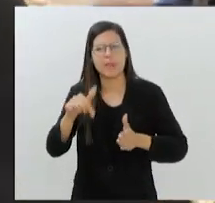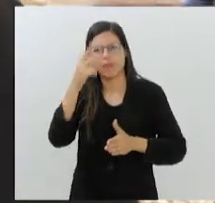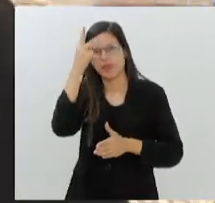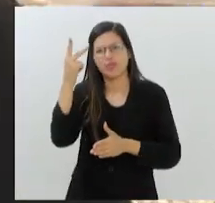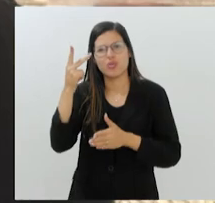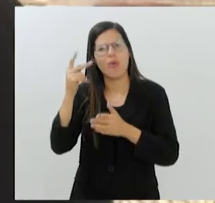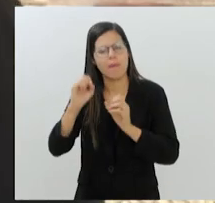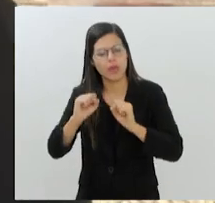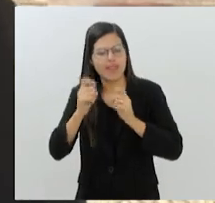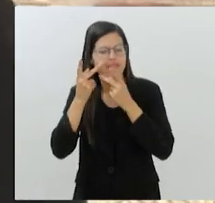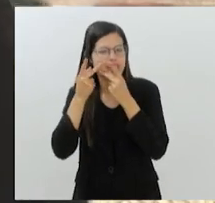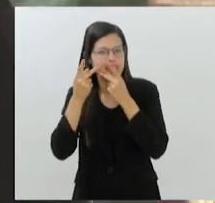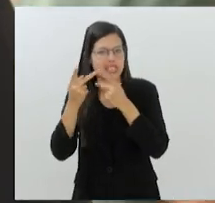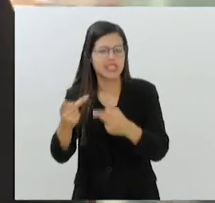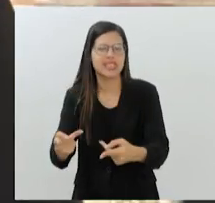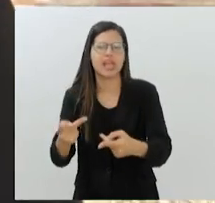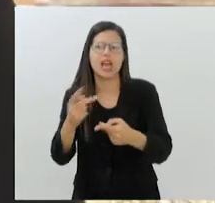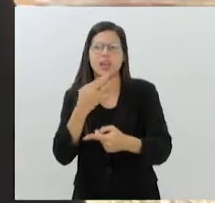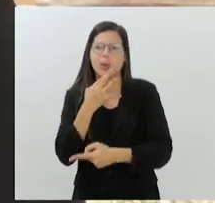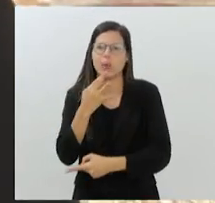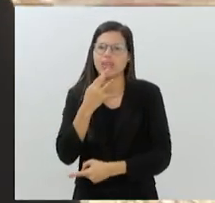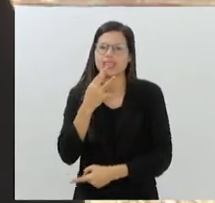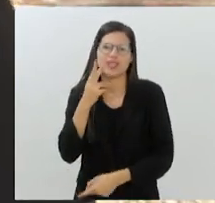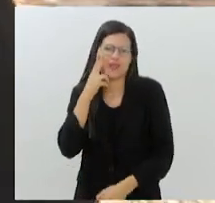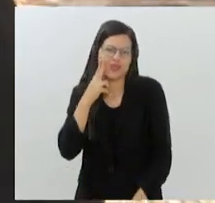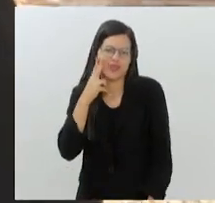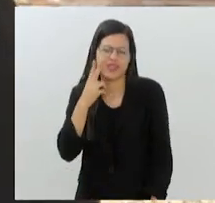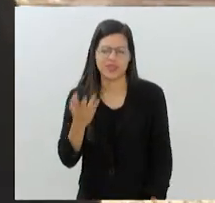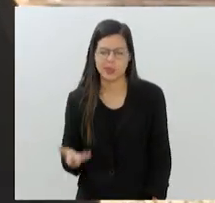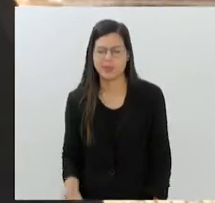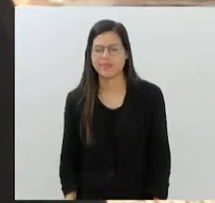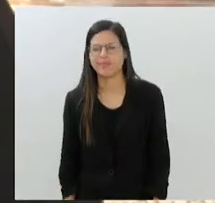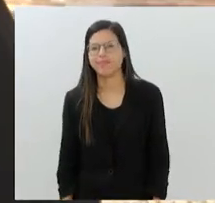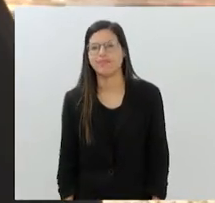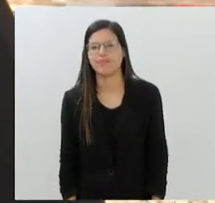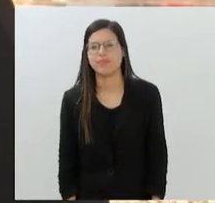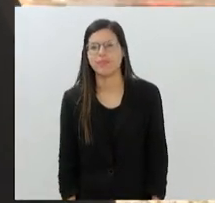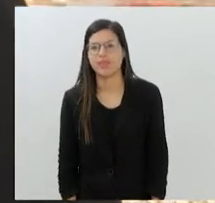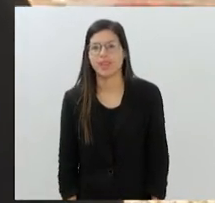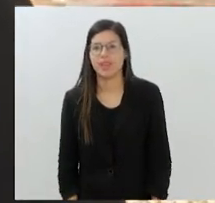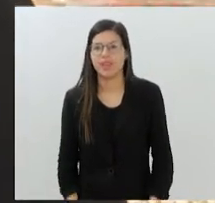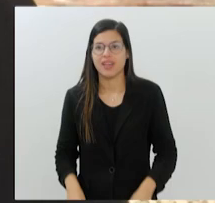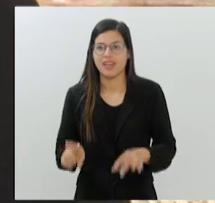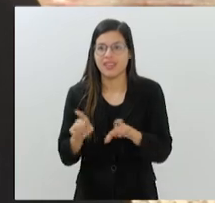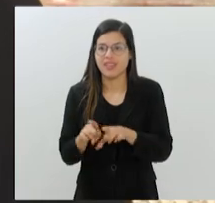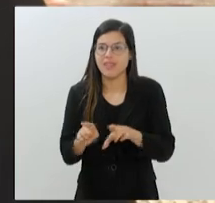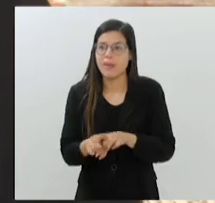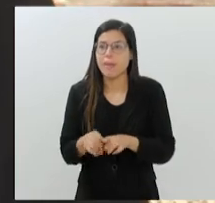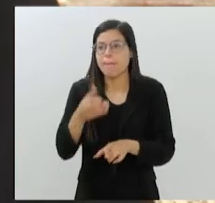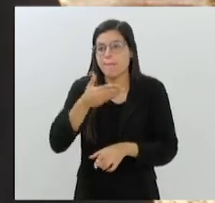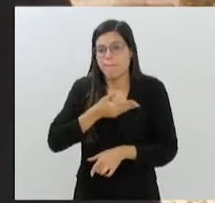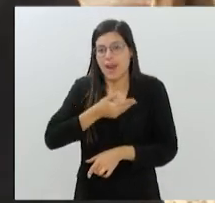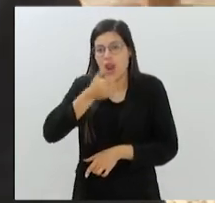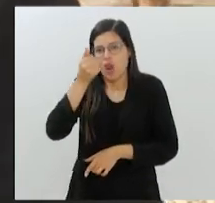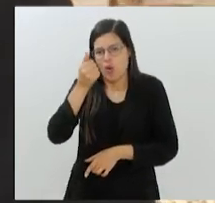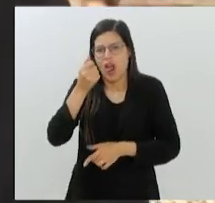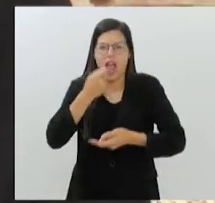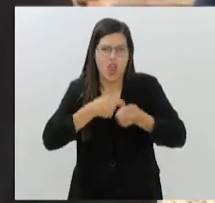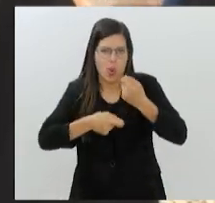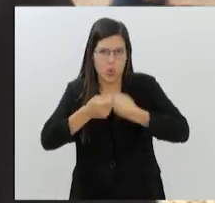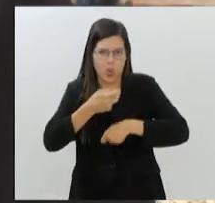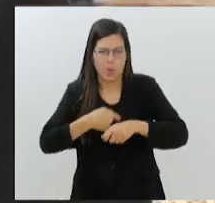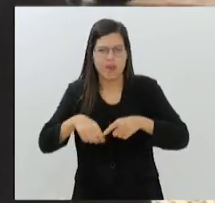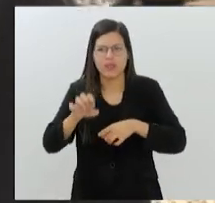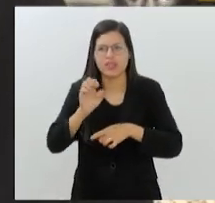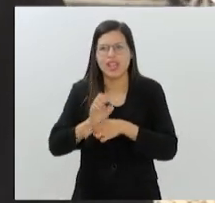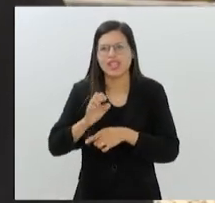visitar, que vai valer a pena conhecer os rótulos sem sombra de dúvidas. E gerar também aí uma melhora na economia também do Estado, né? A gente já tem